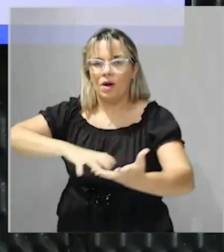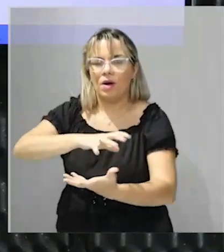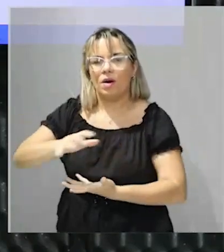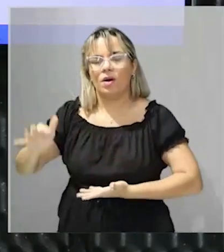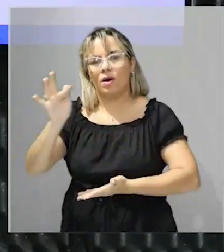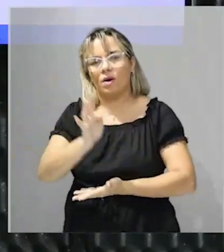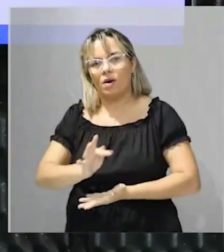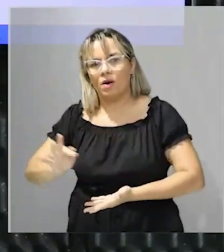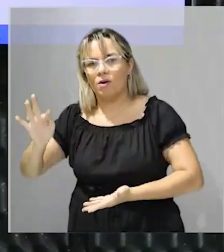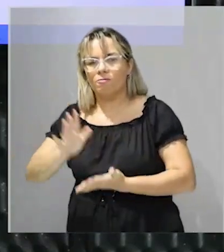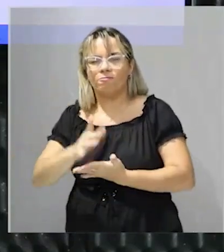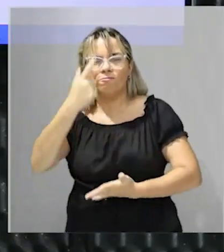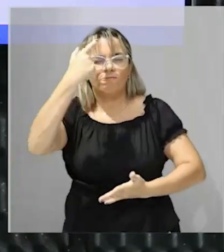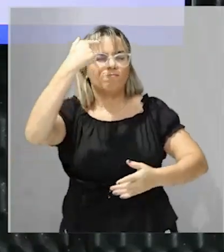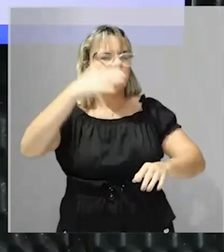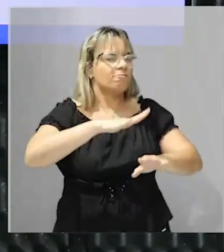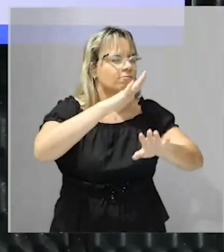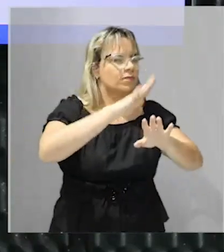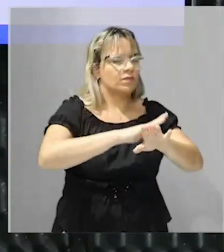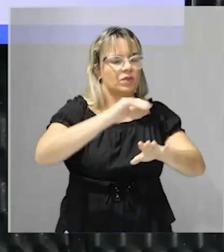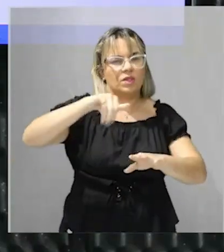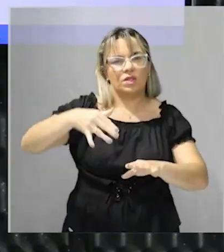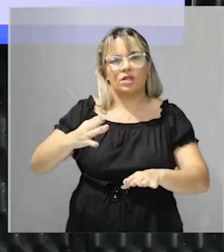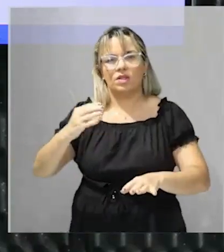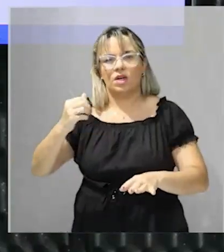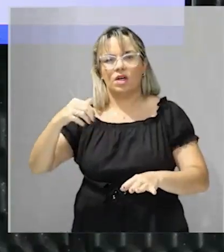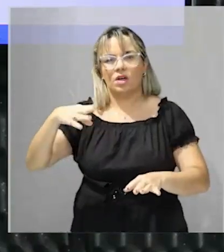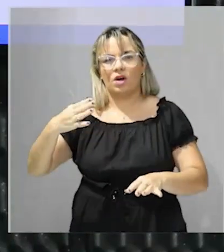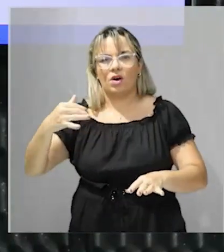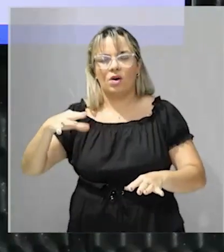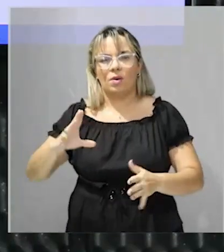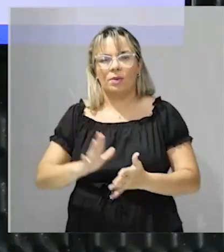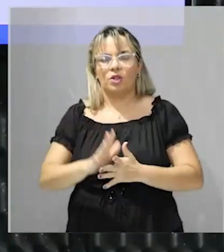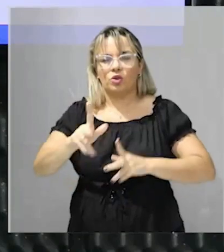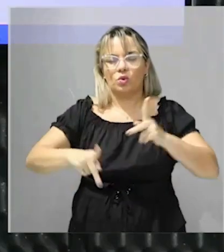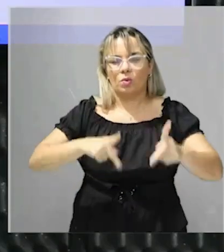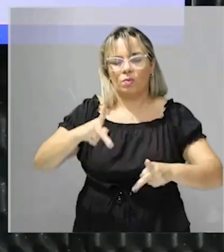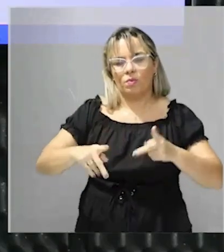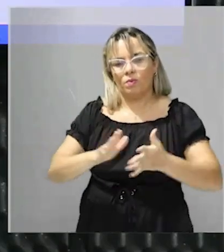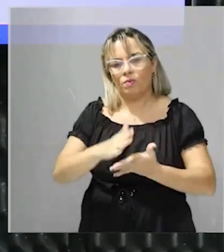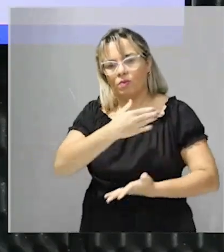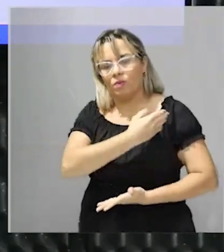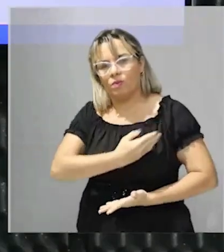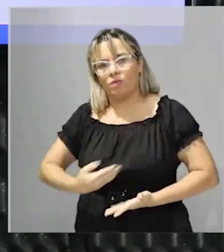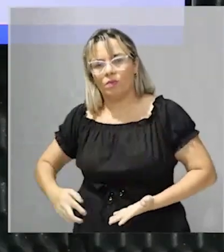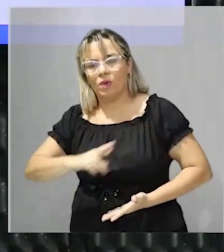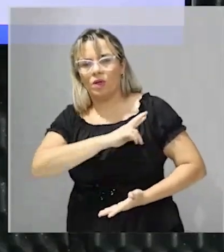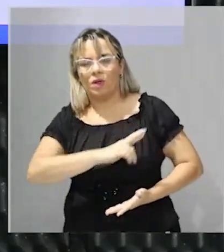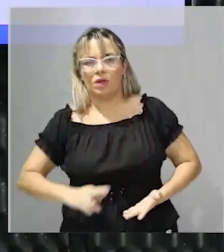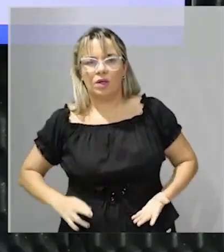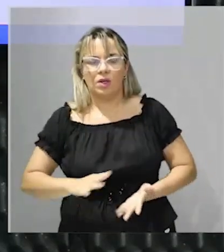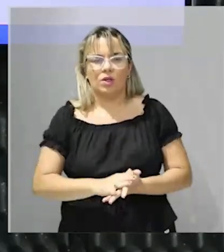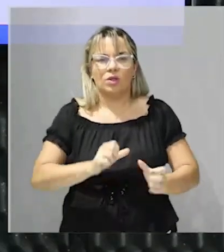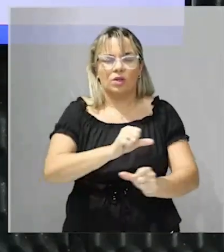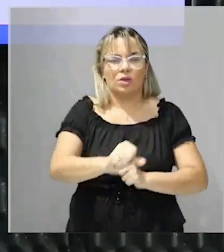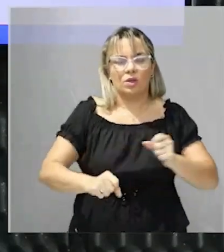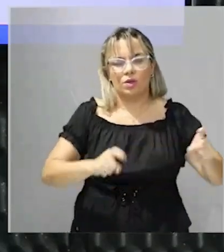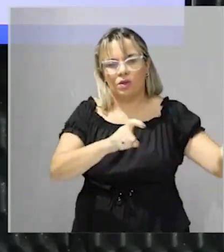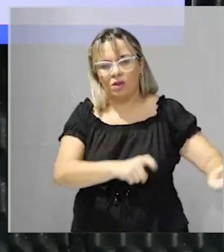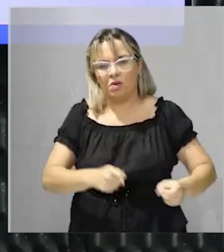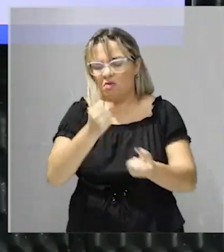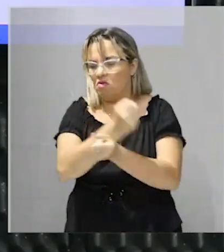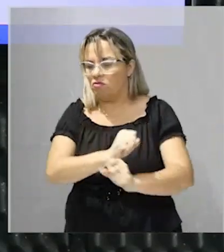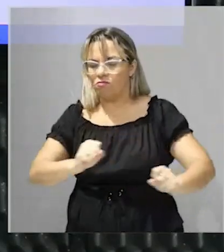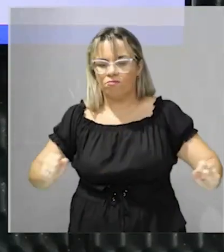jacobino de uma república popular onde os jacobinos falavam inclusive de reforma agrária de abolição da